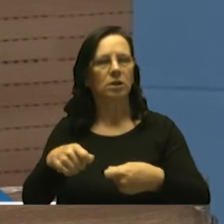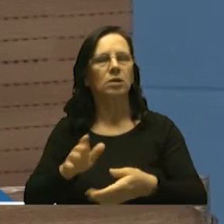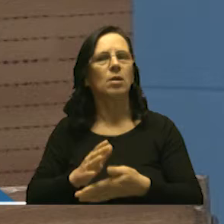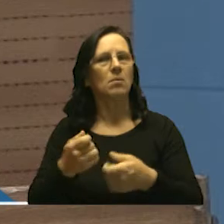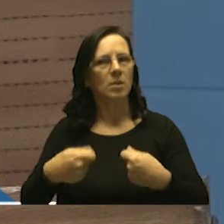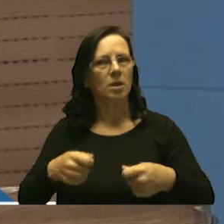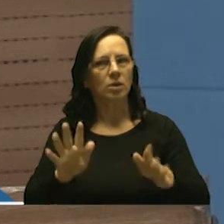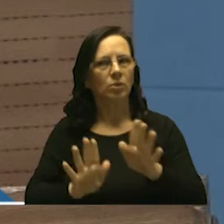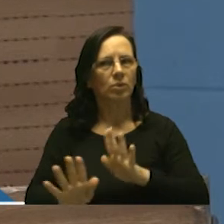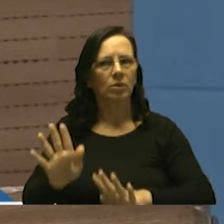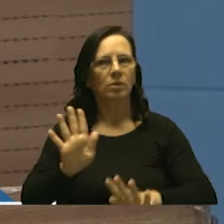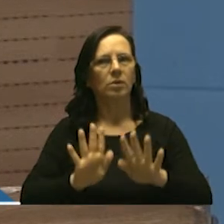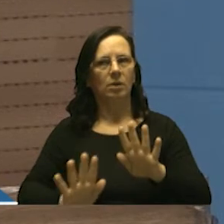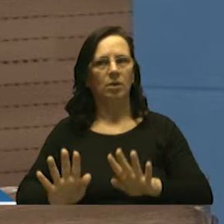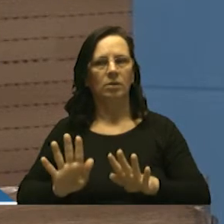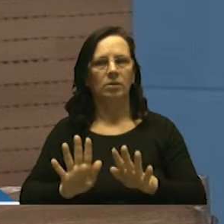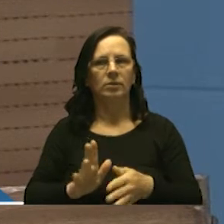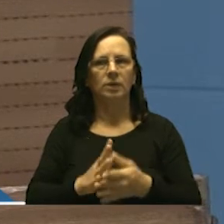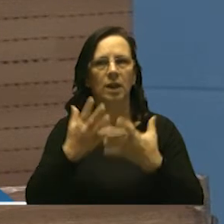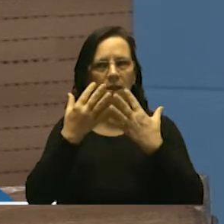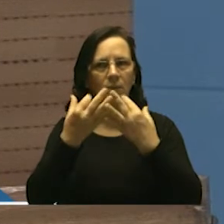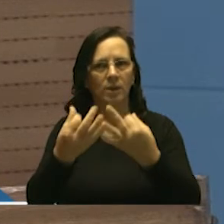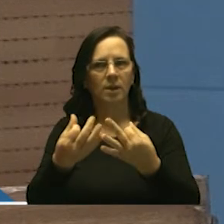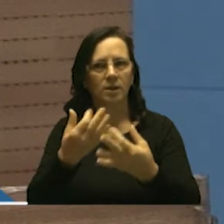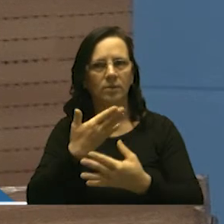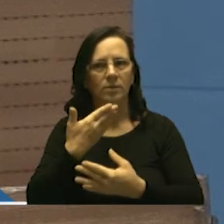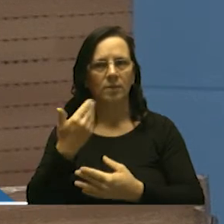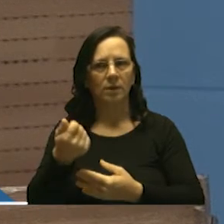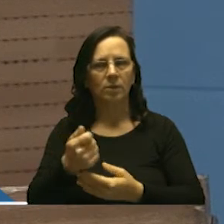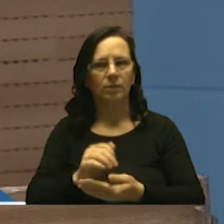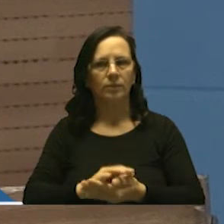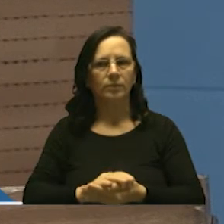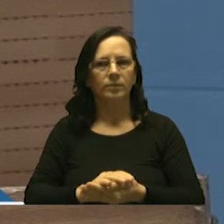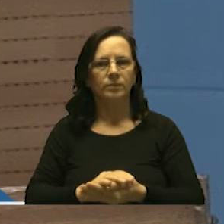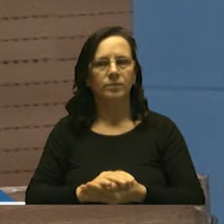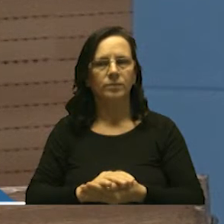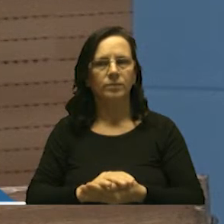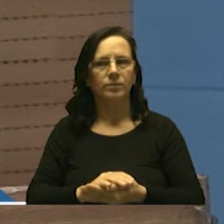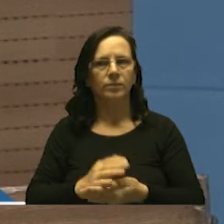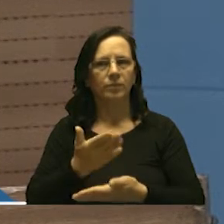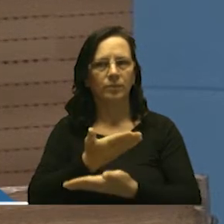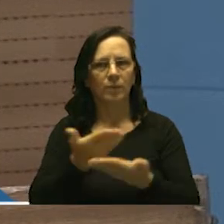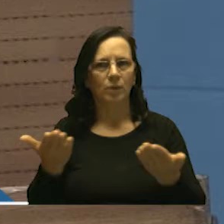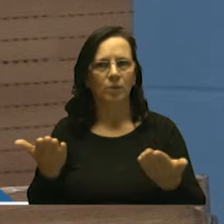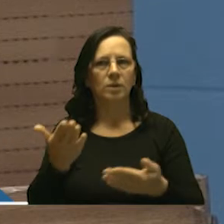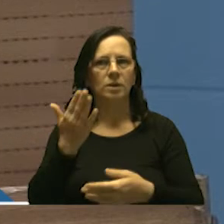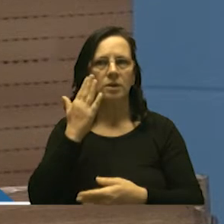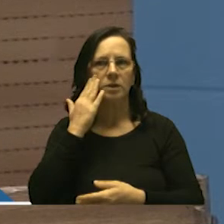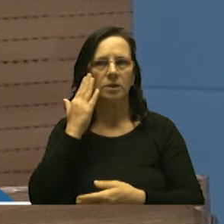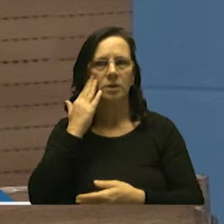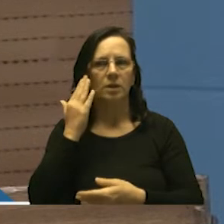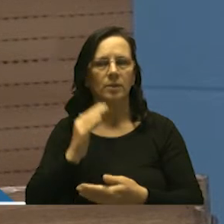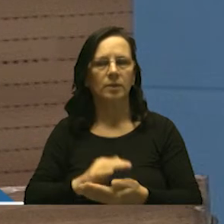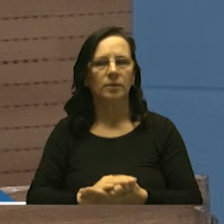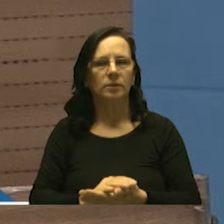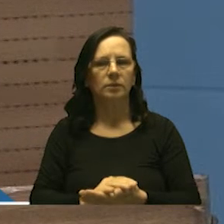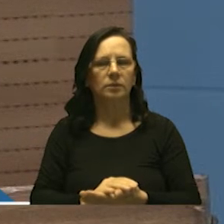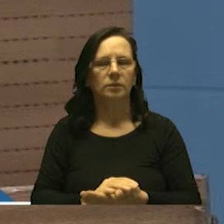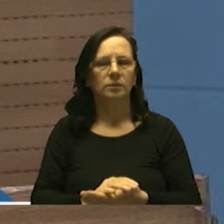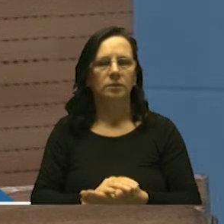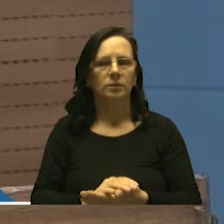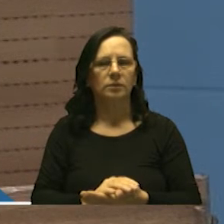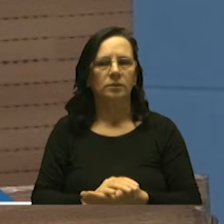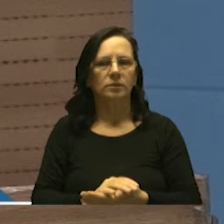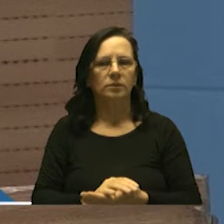ser cuidado com carinho. E essa é a minha fala que eu deixo aqui registrada, vereador Wilson Pio, e demais